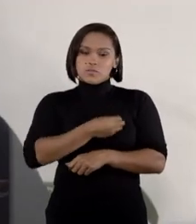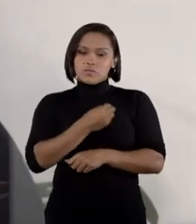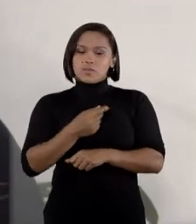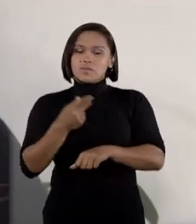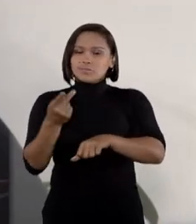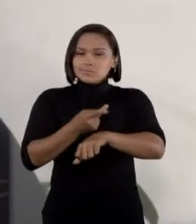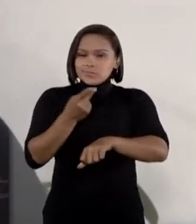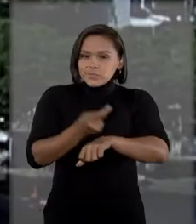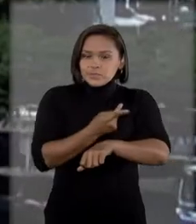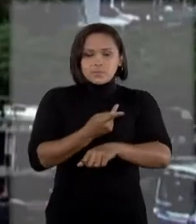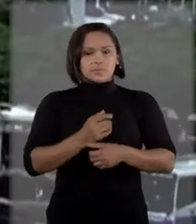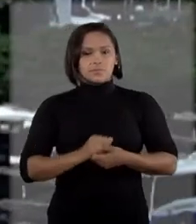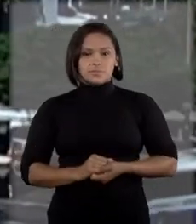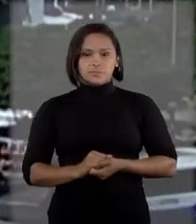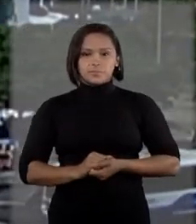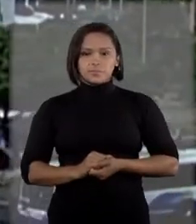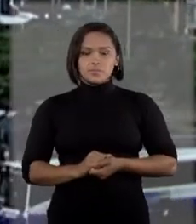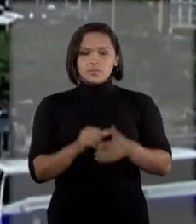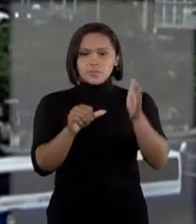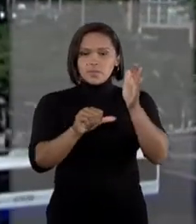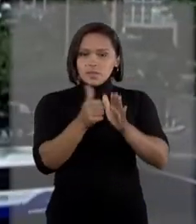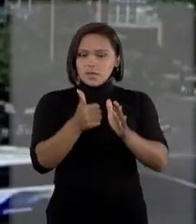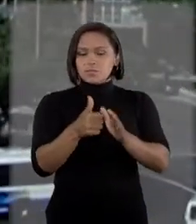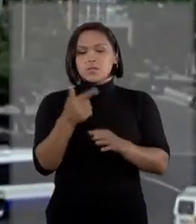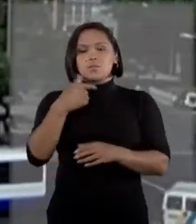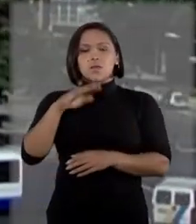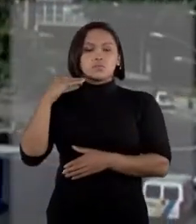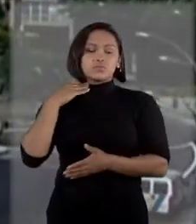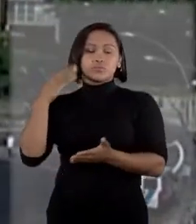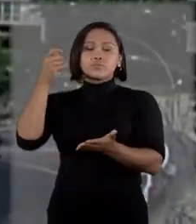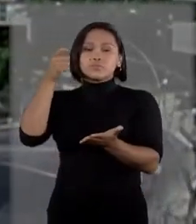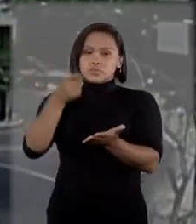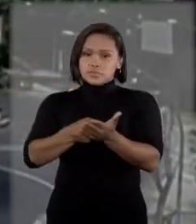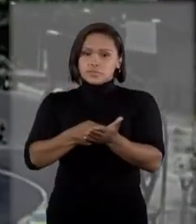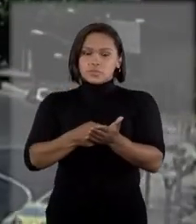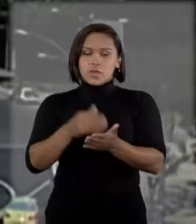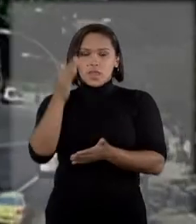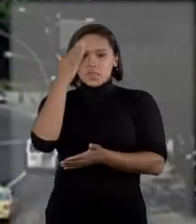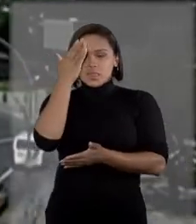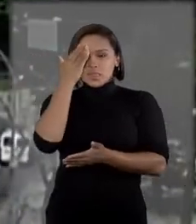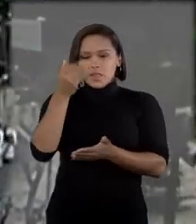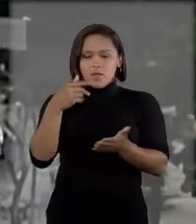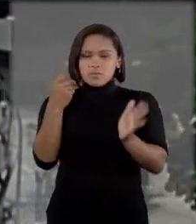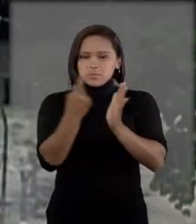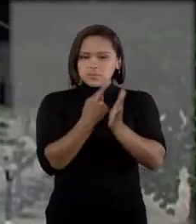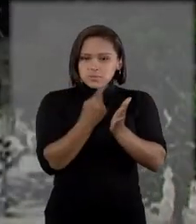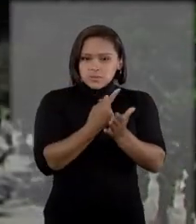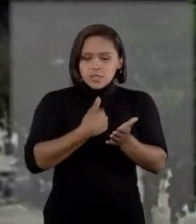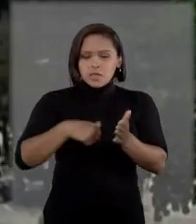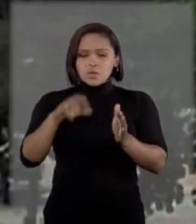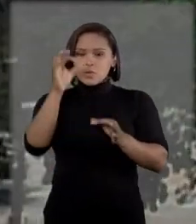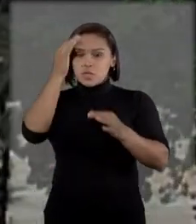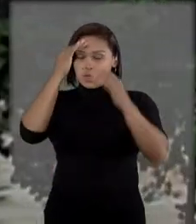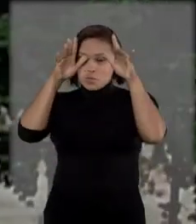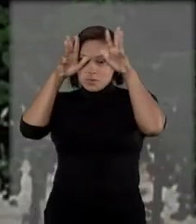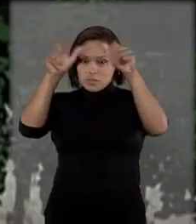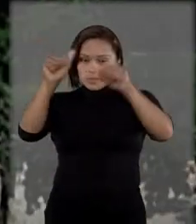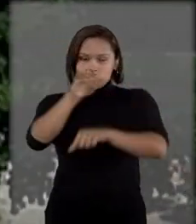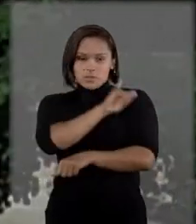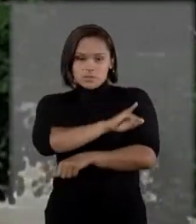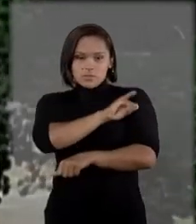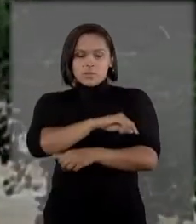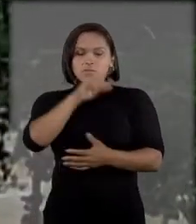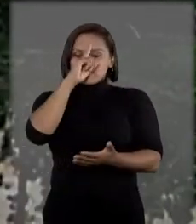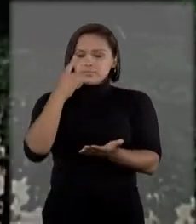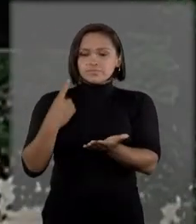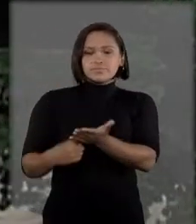lesão irreparável. Em primeiro grau, o juiz reconheceu a ilegalidade da resolução e o Tribunal de Justiça Fluminense manteve